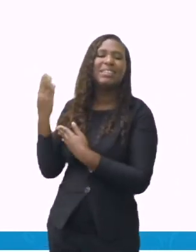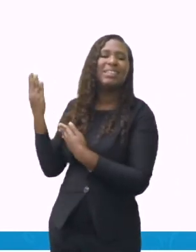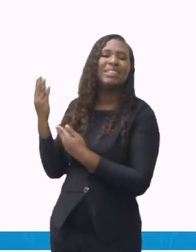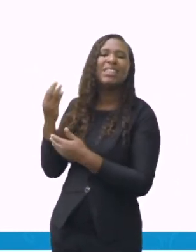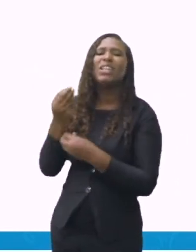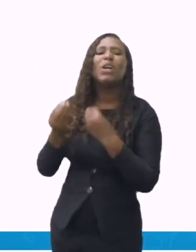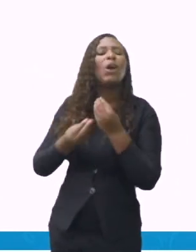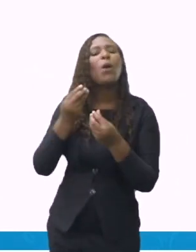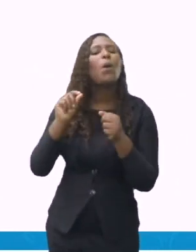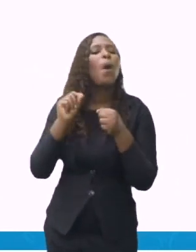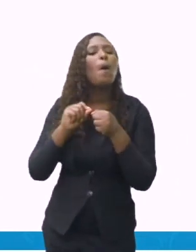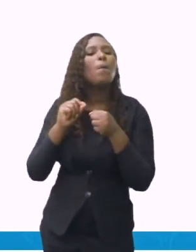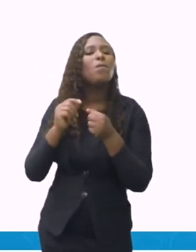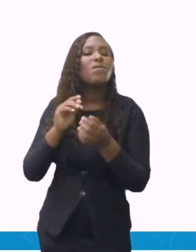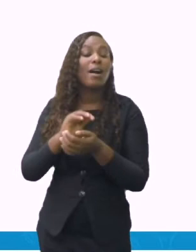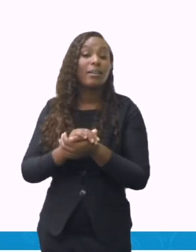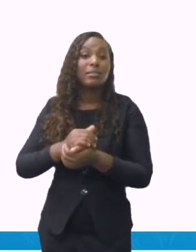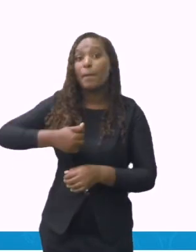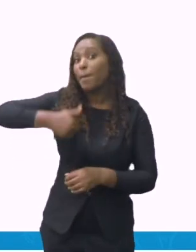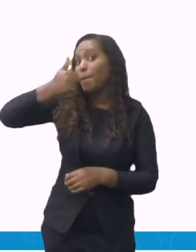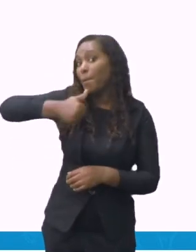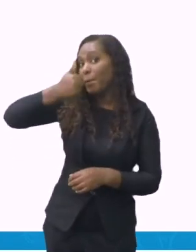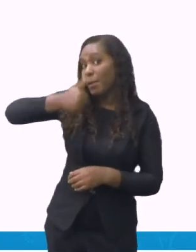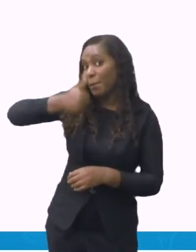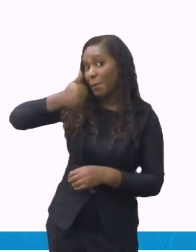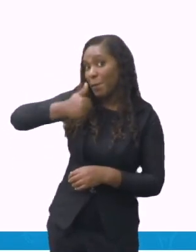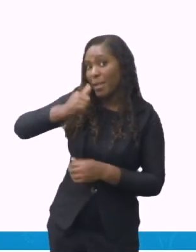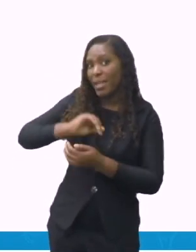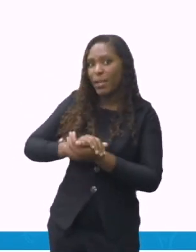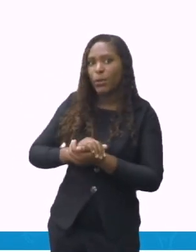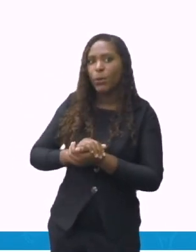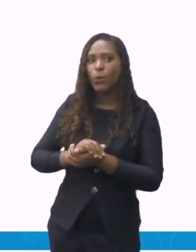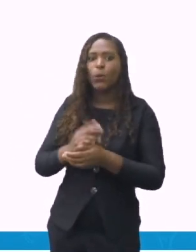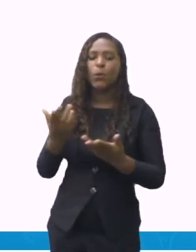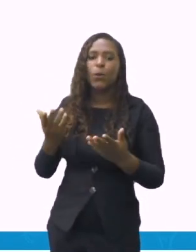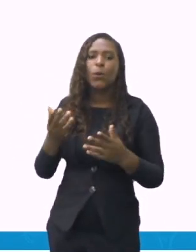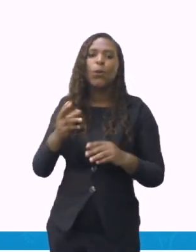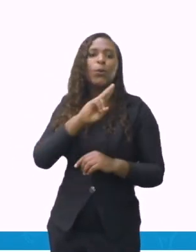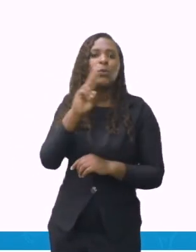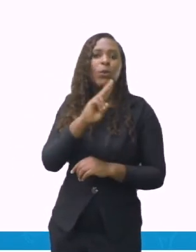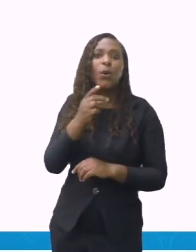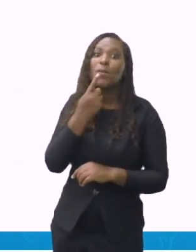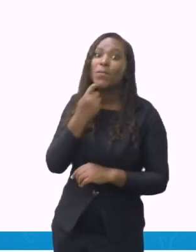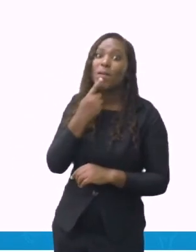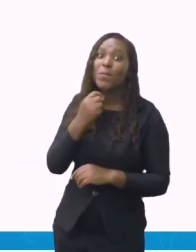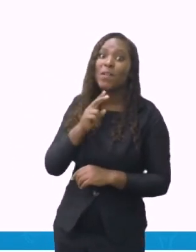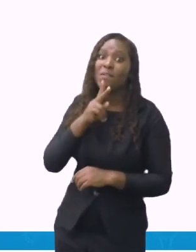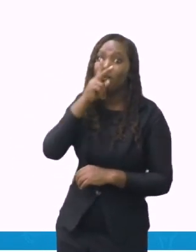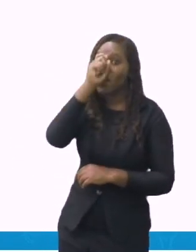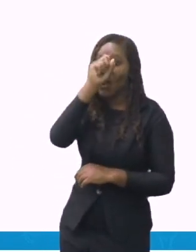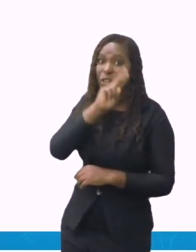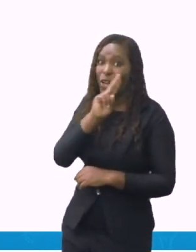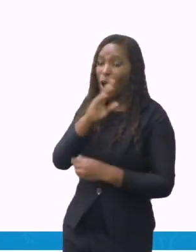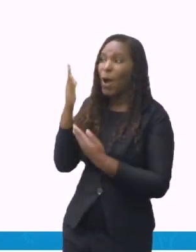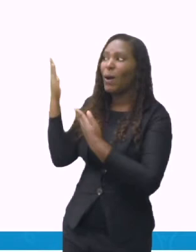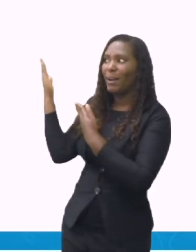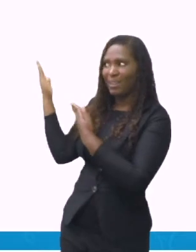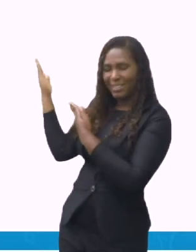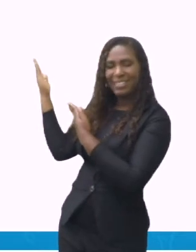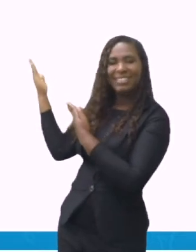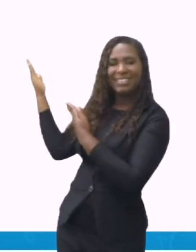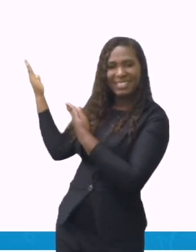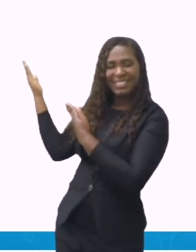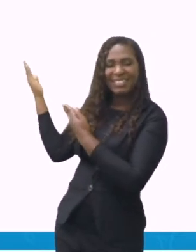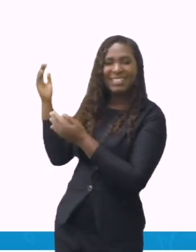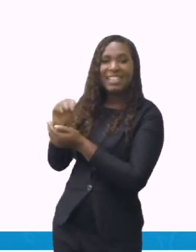preciso colocar, olha lá, coloquei de vermelho. A receita é brigadeiro. Então, a pessoa que estiver lendo a minha